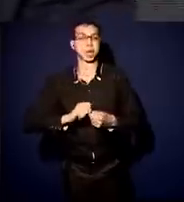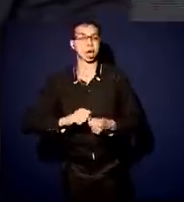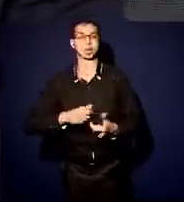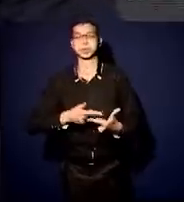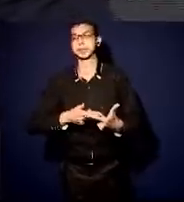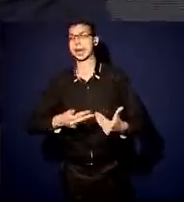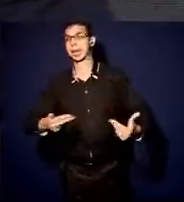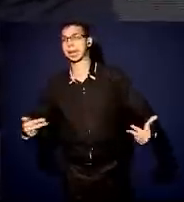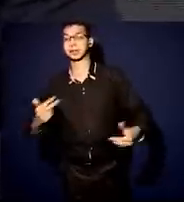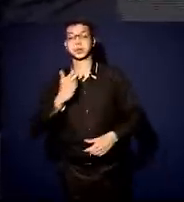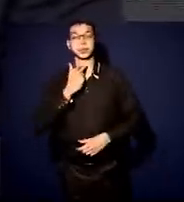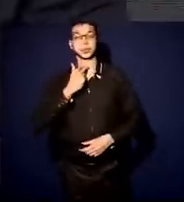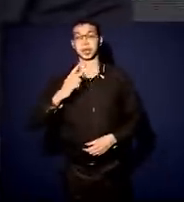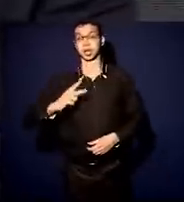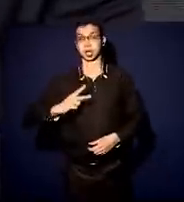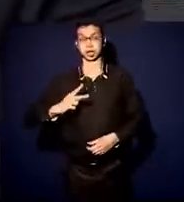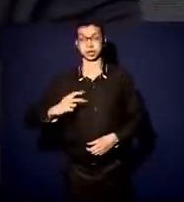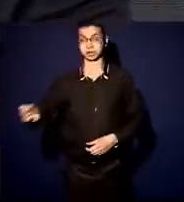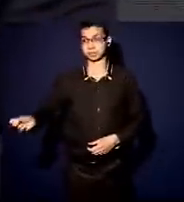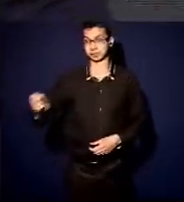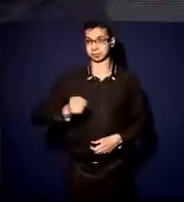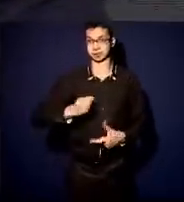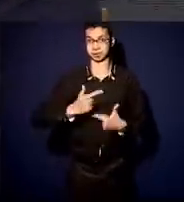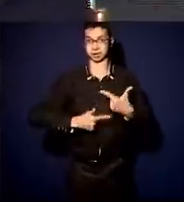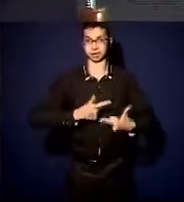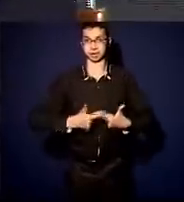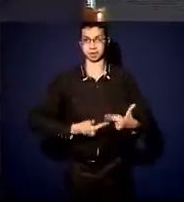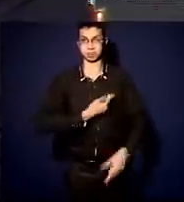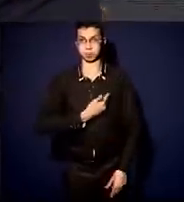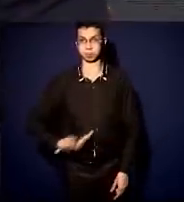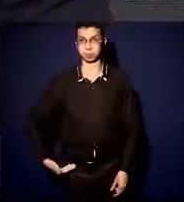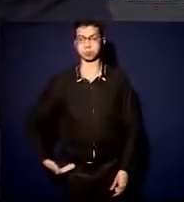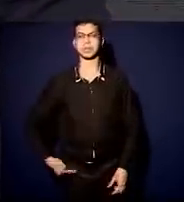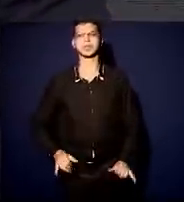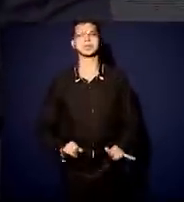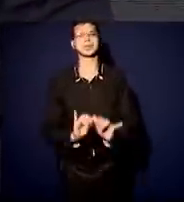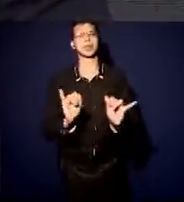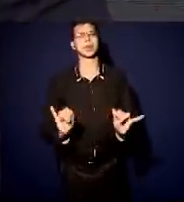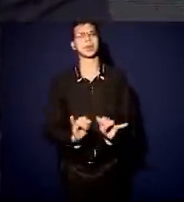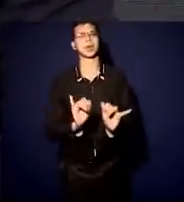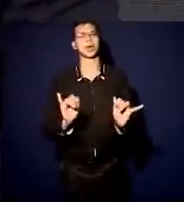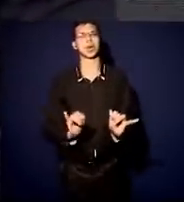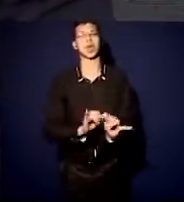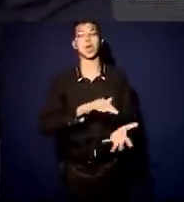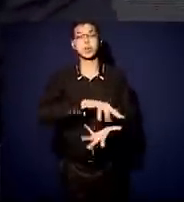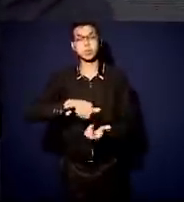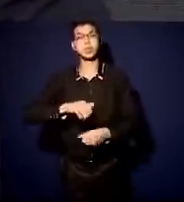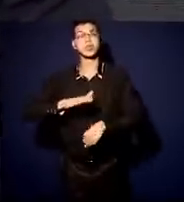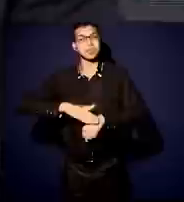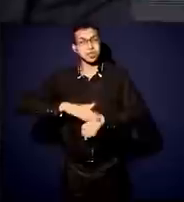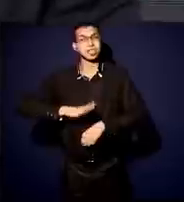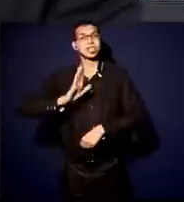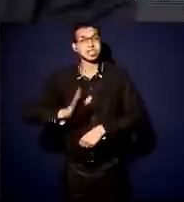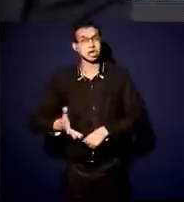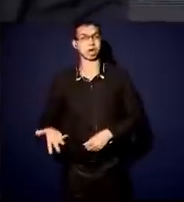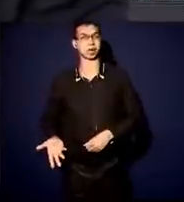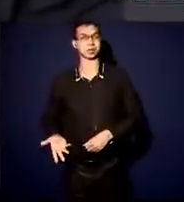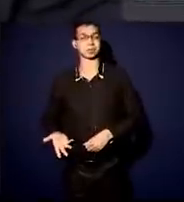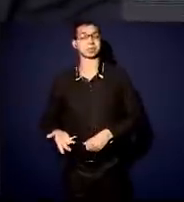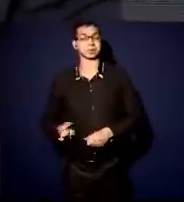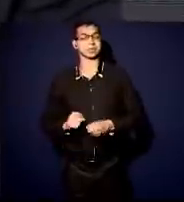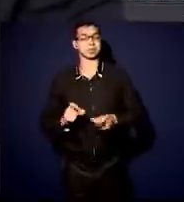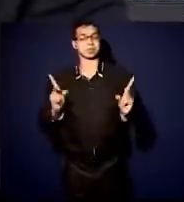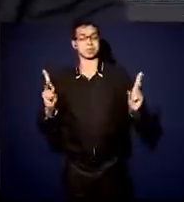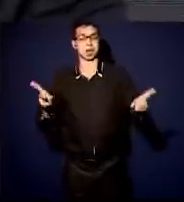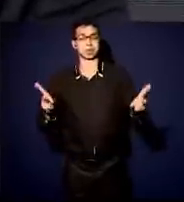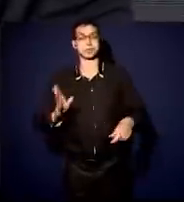pode trazer iniciativa privada para fazer uma prestação de serviço público, isso é uma grande bobagem, o mundo inteiro já fez isso e faz, e aquilo que foi feito no